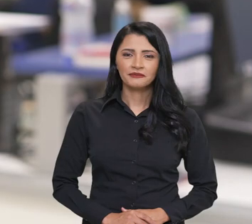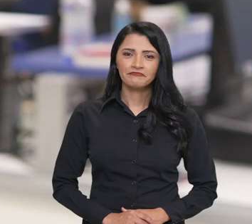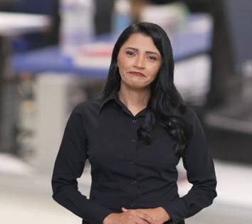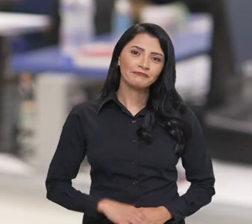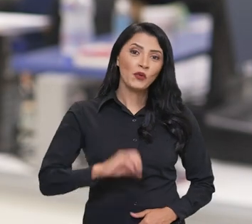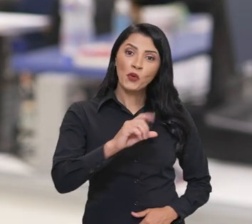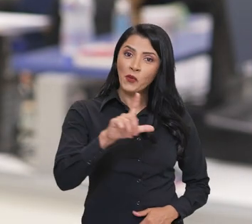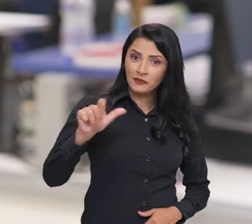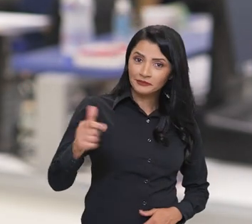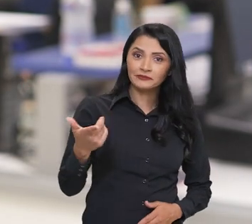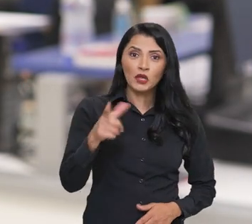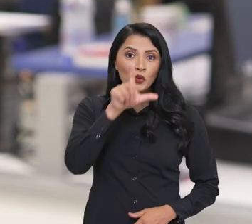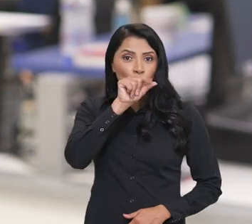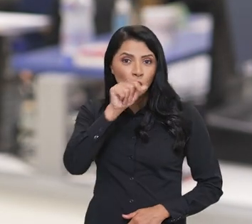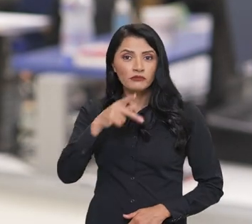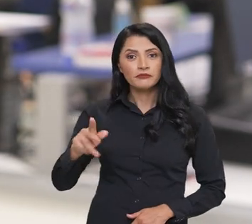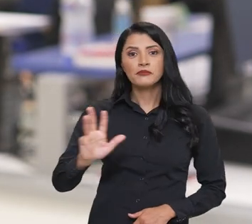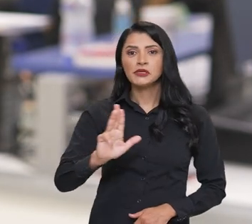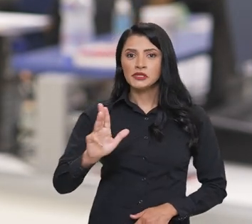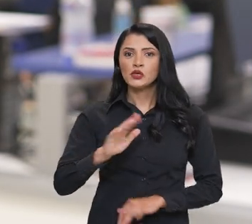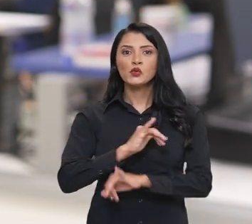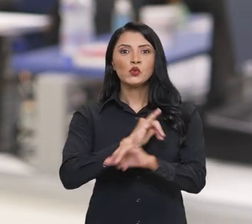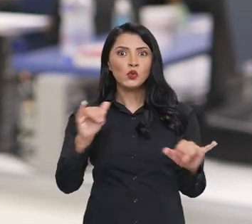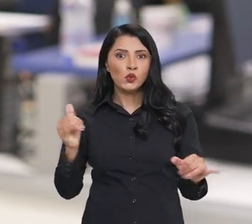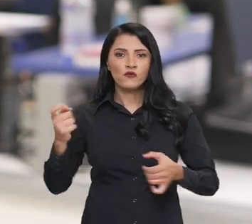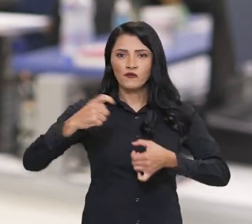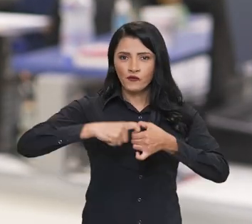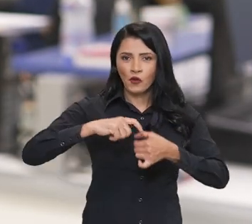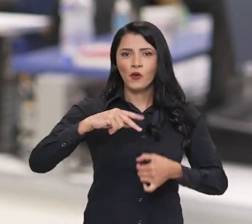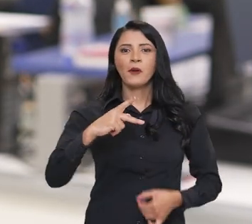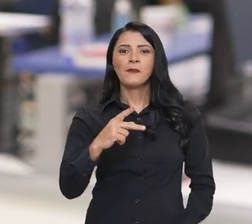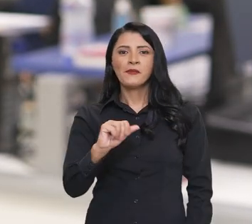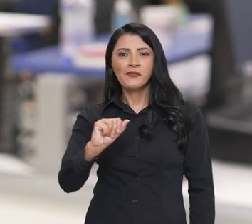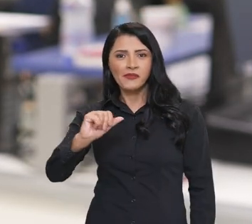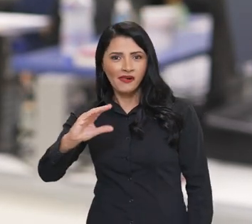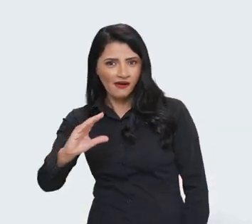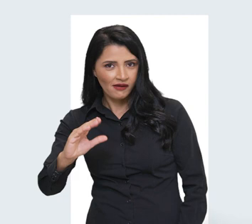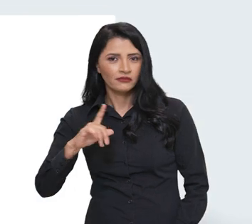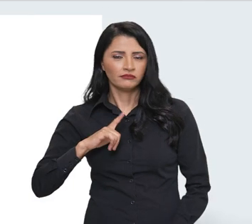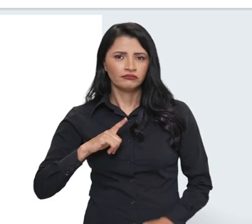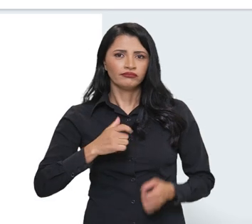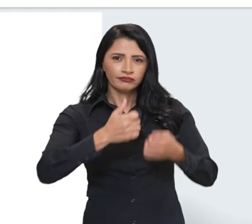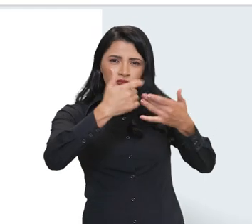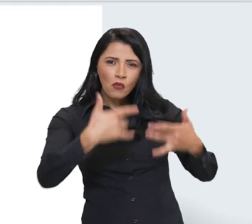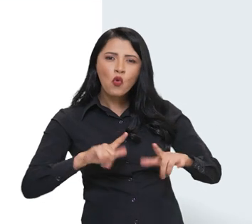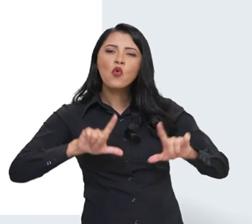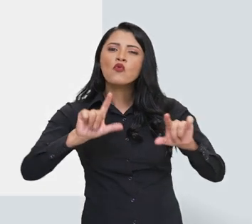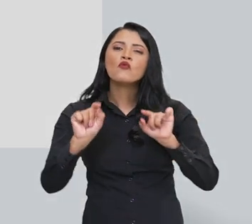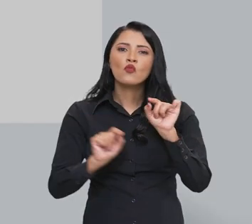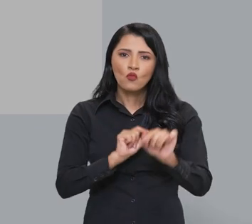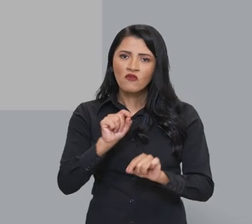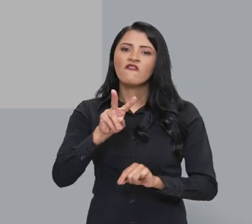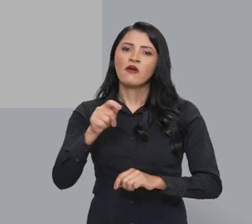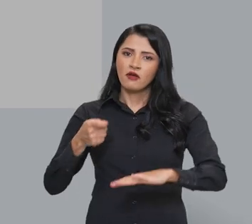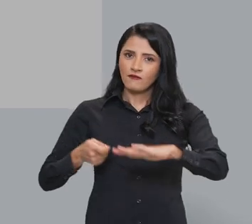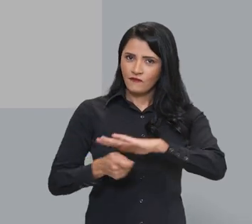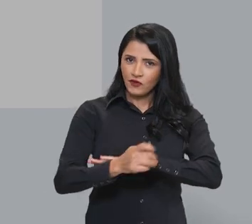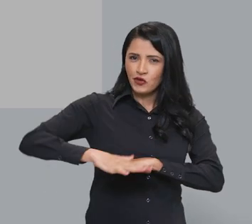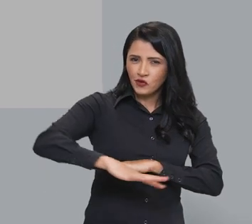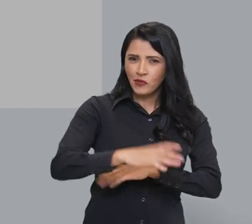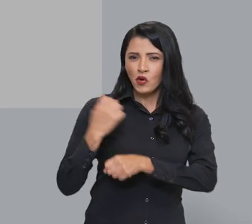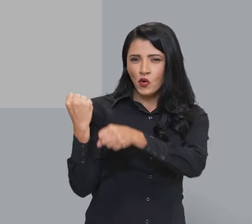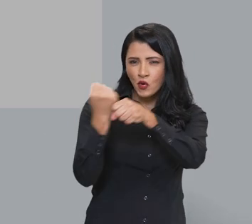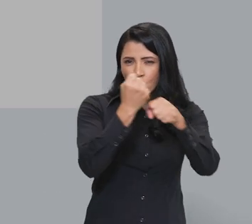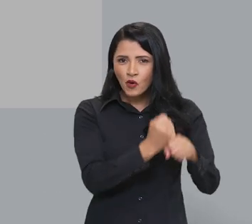Olá! Pelo Twitter, o presidente Lula anunciou a retomada do PAC. No post, ele reforçou que vai fazer